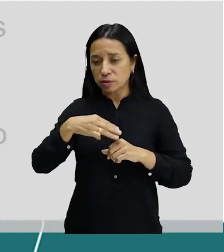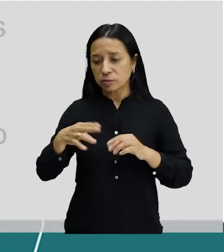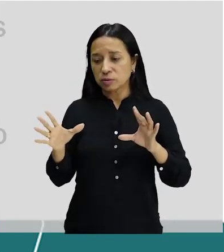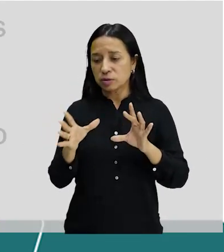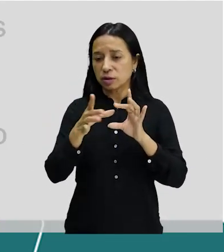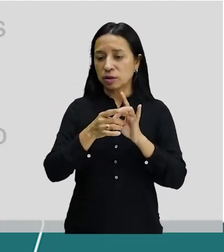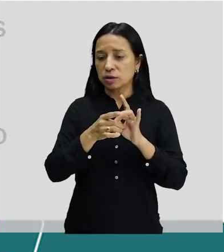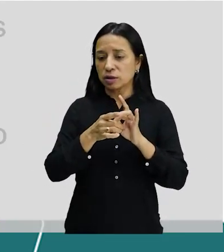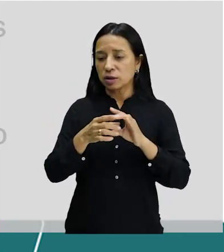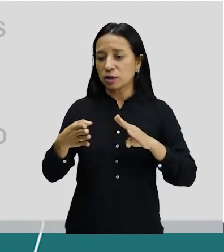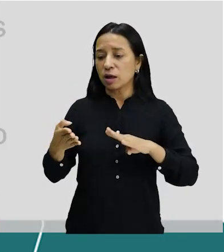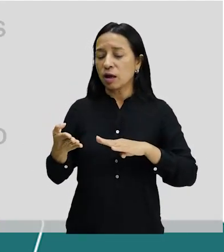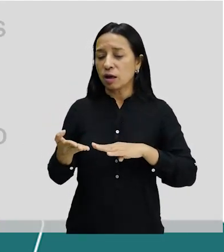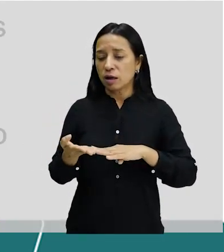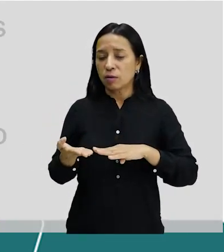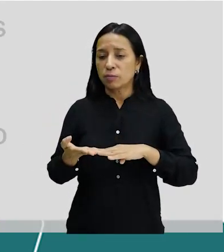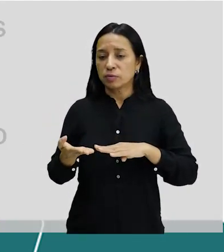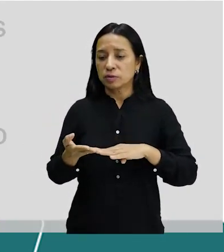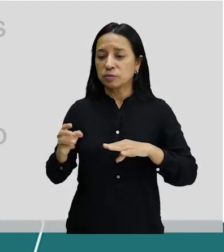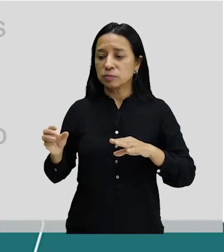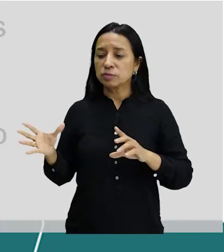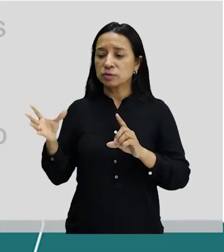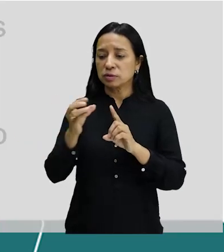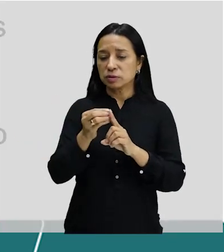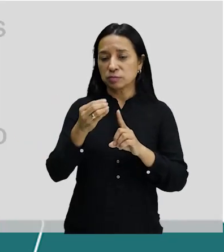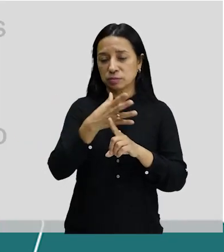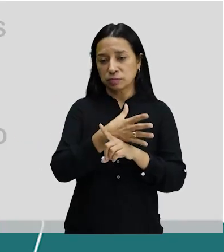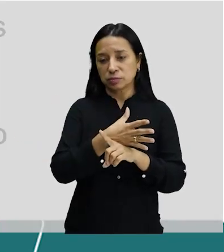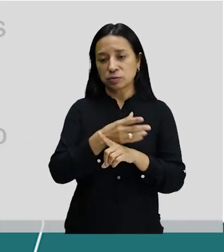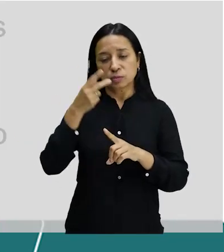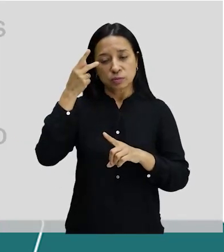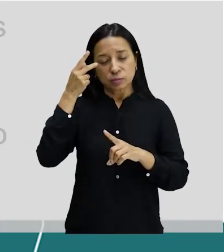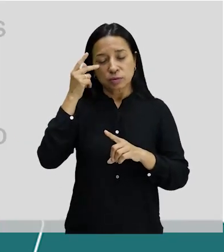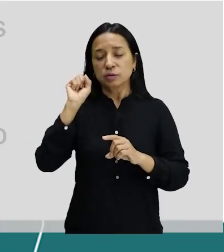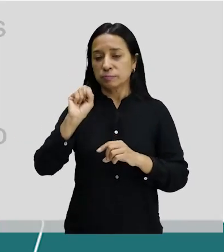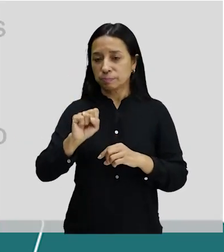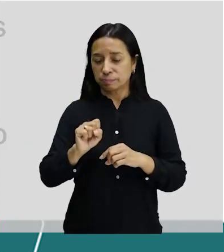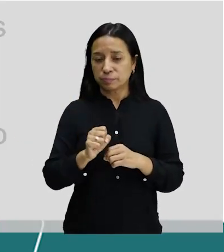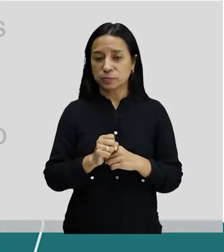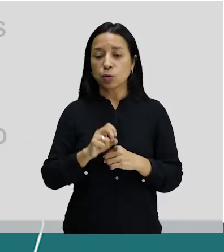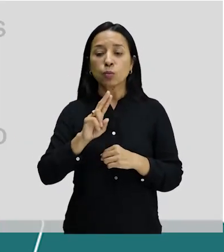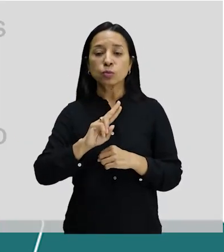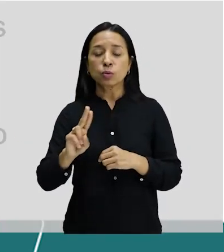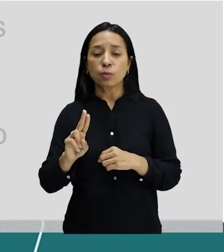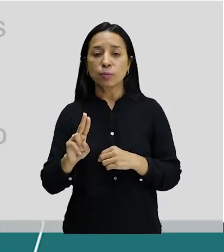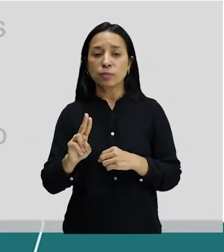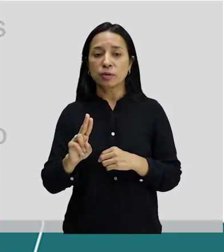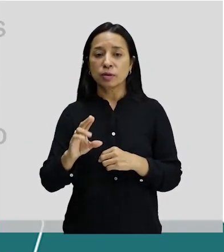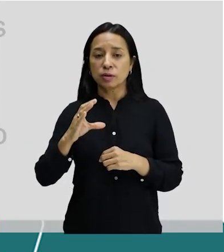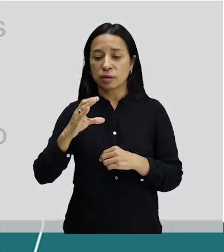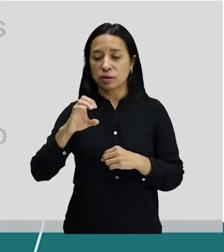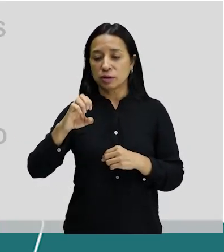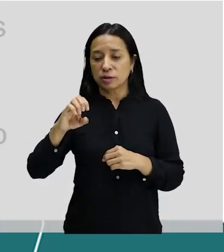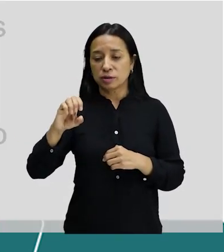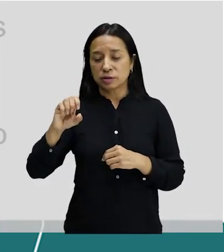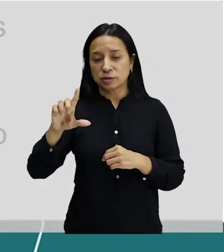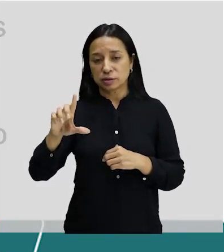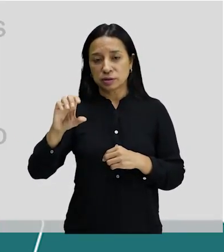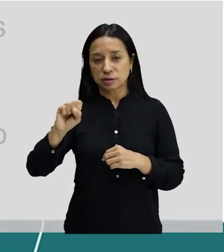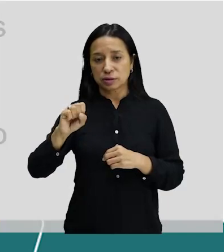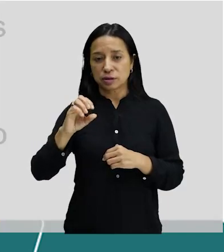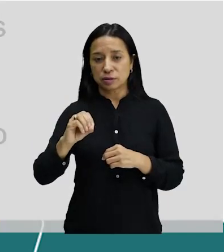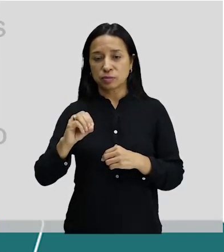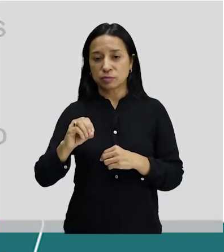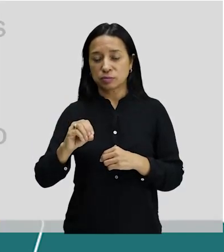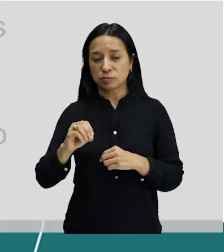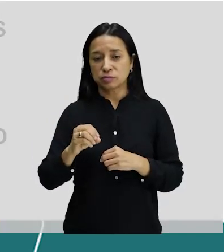diretamente ao modernismo da Semana de Arte Moderna em São Paulo? Sim. Nome da pessoa? Celso Antônio Vieira, um